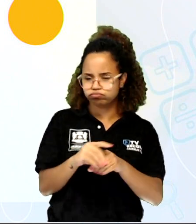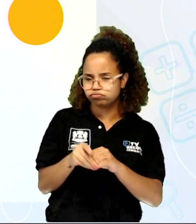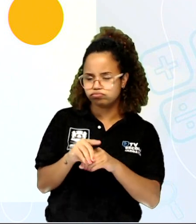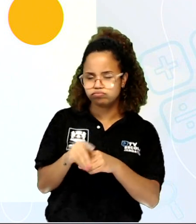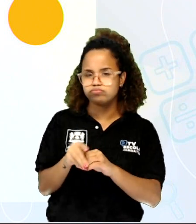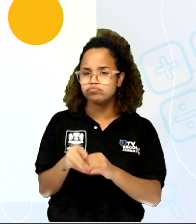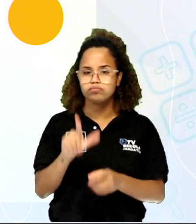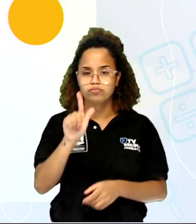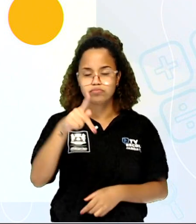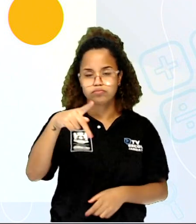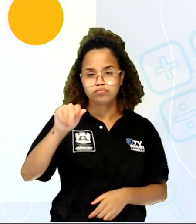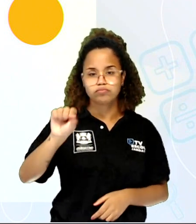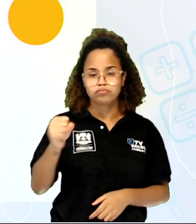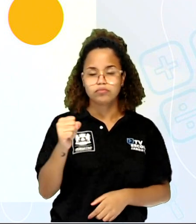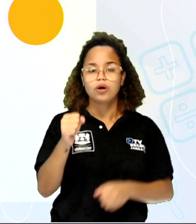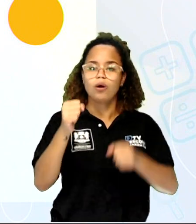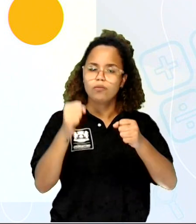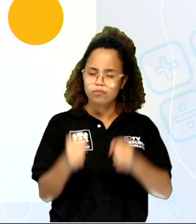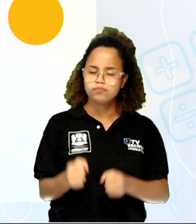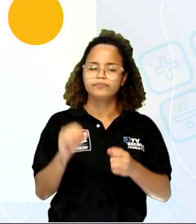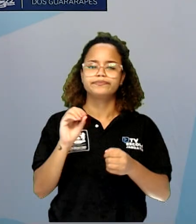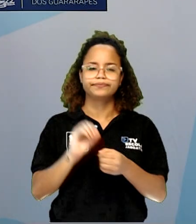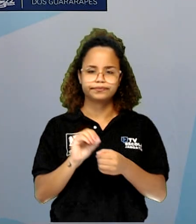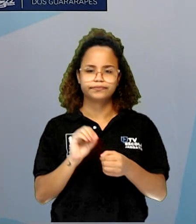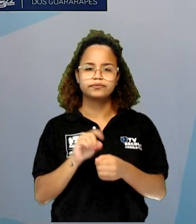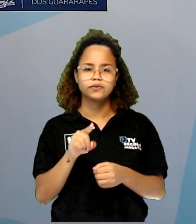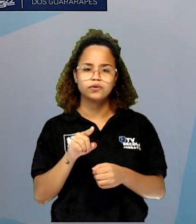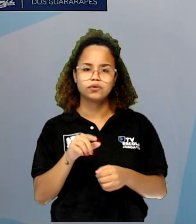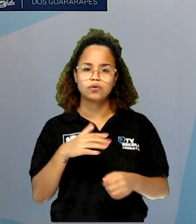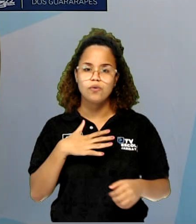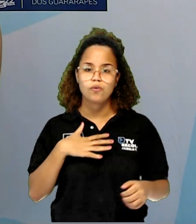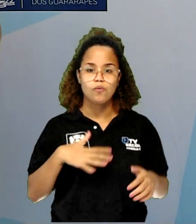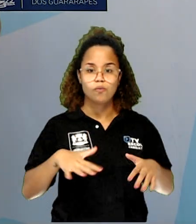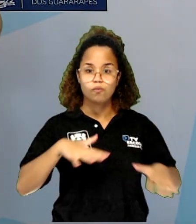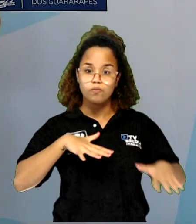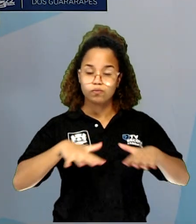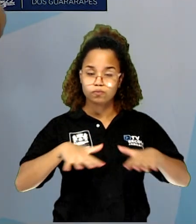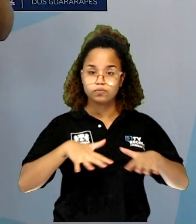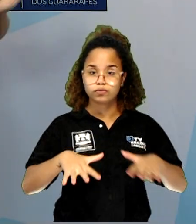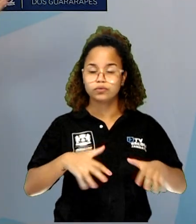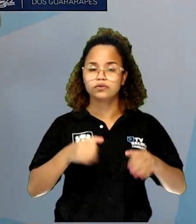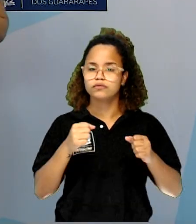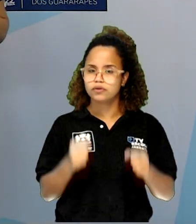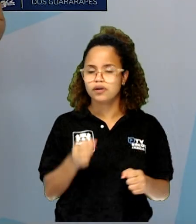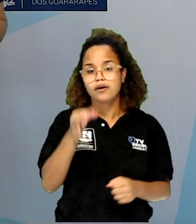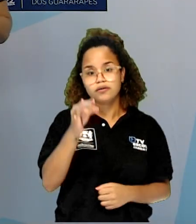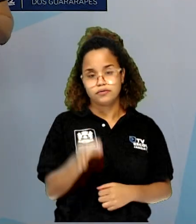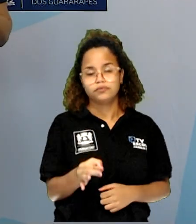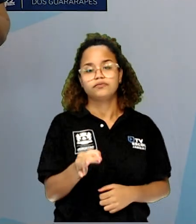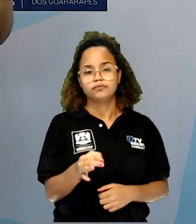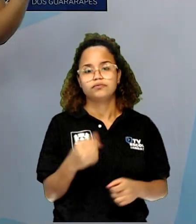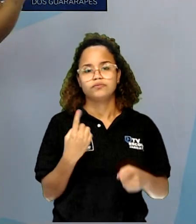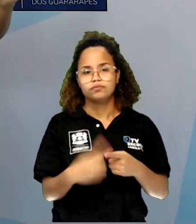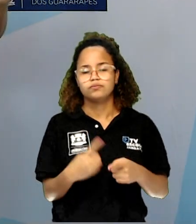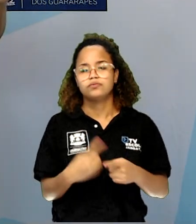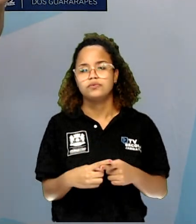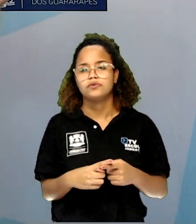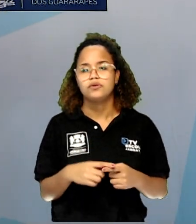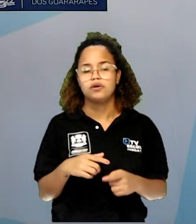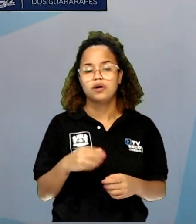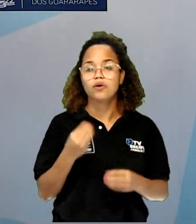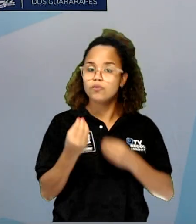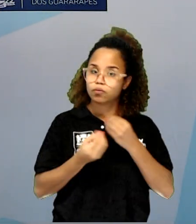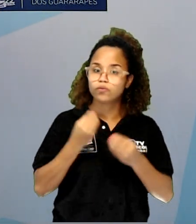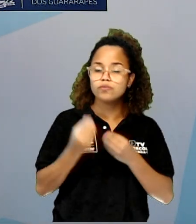não tiver uma bússola, você pode fazer esse movimento aí, que vai dar super certo. Porque essa é a